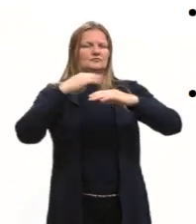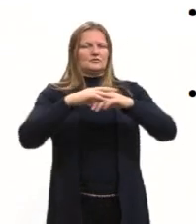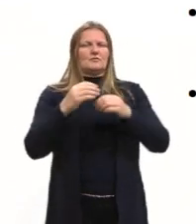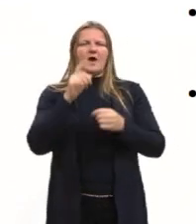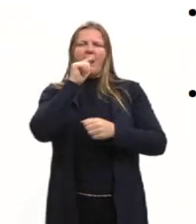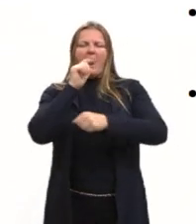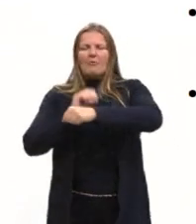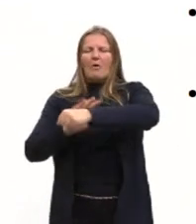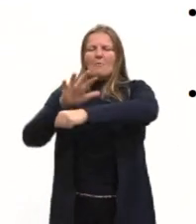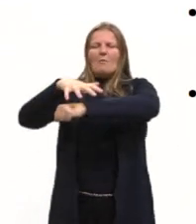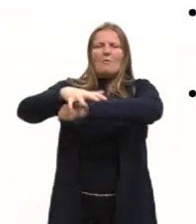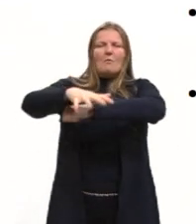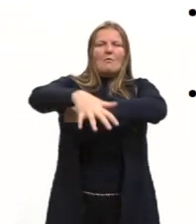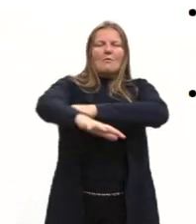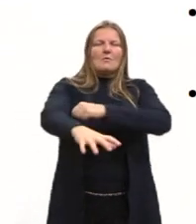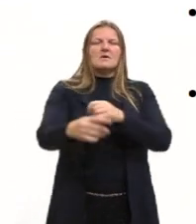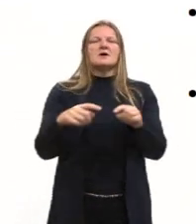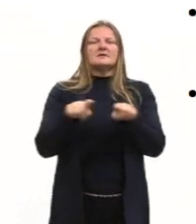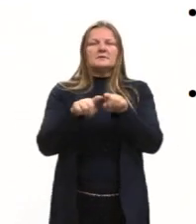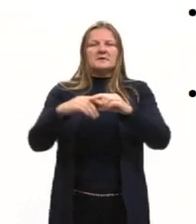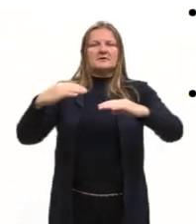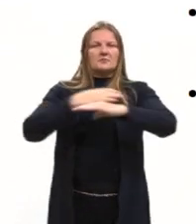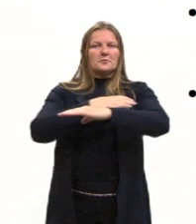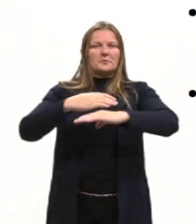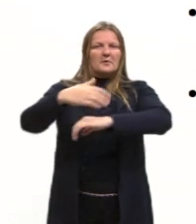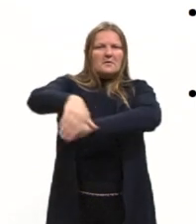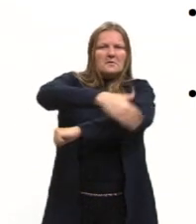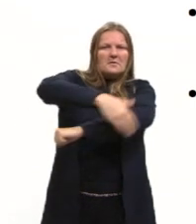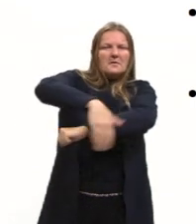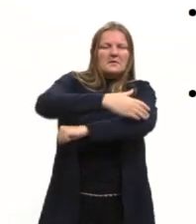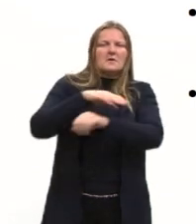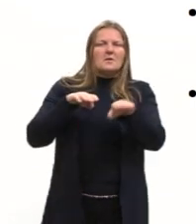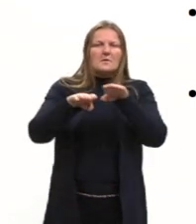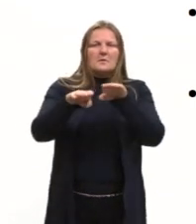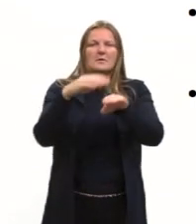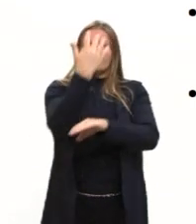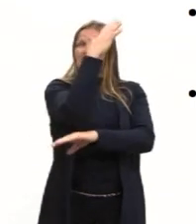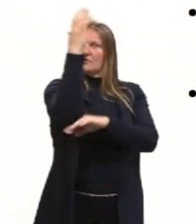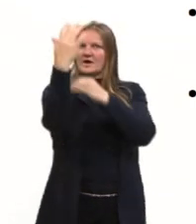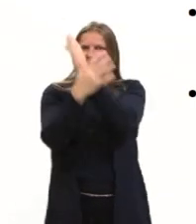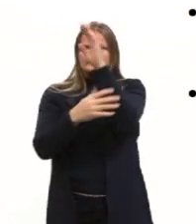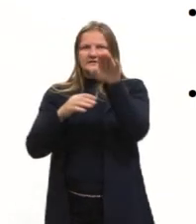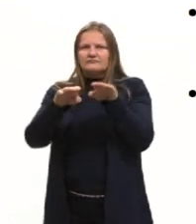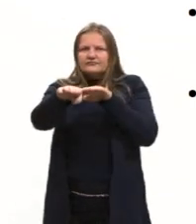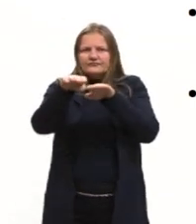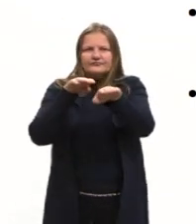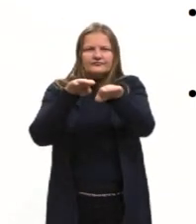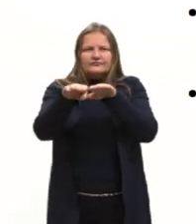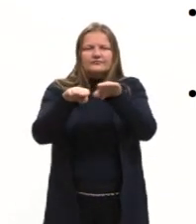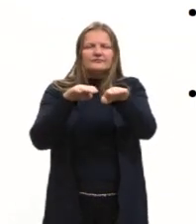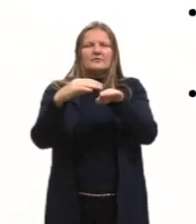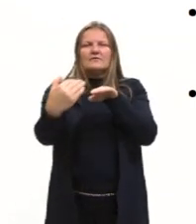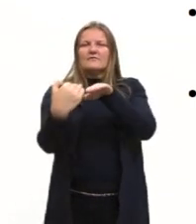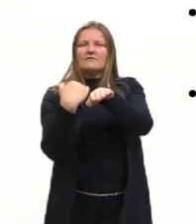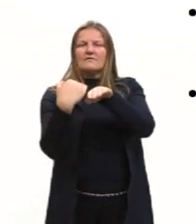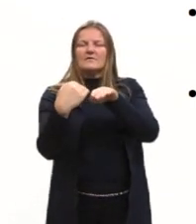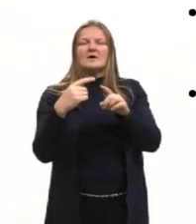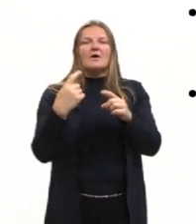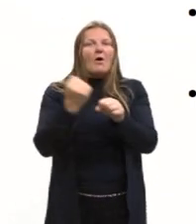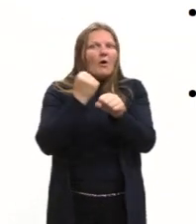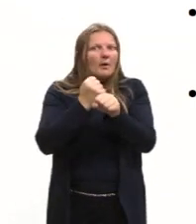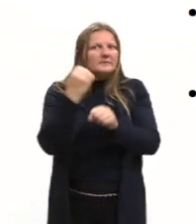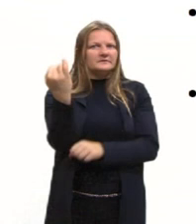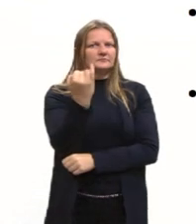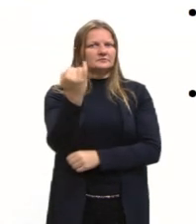hidrelétricas, rodovias. Foi quando se começou a fazer a Transamazônica. Então, essas obras eram importantes